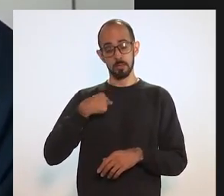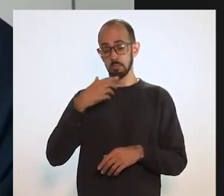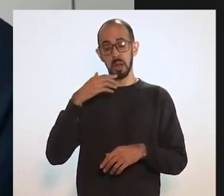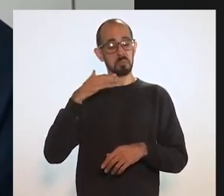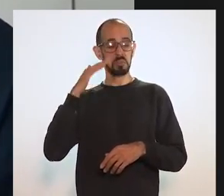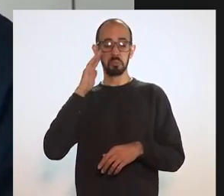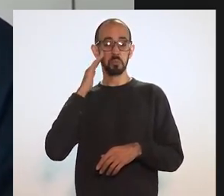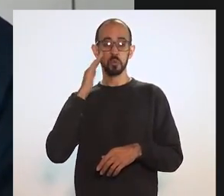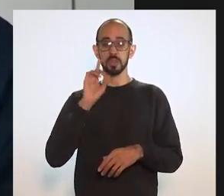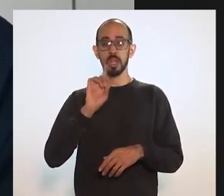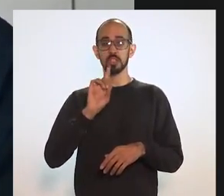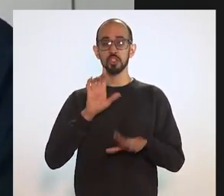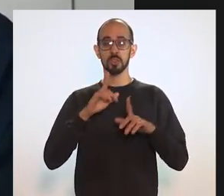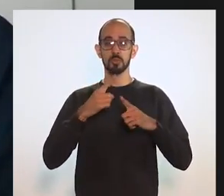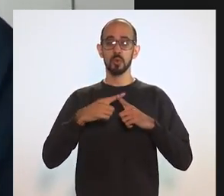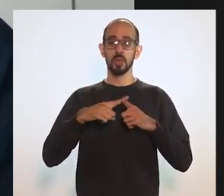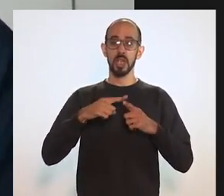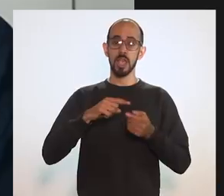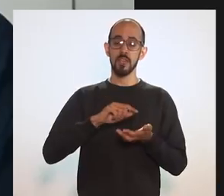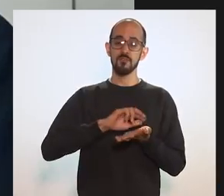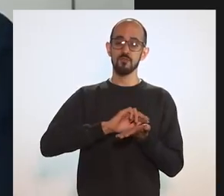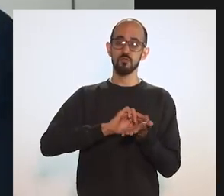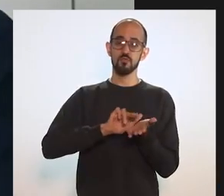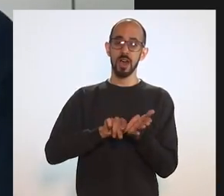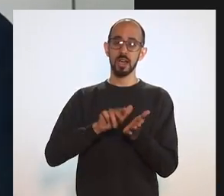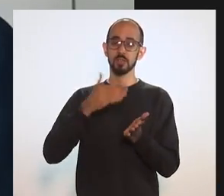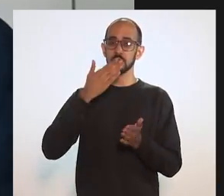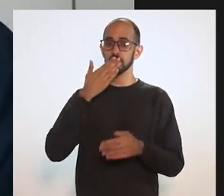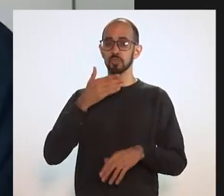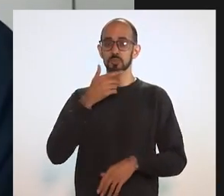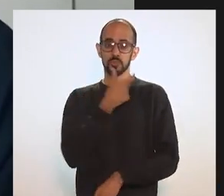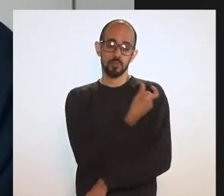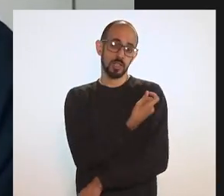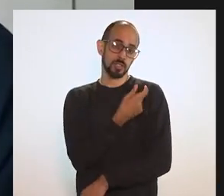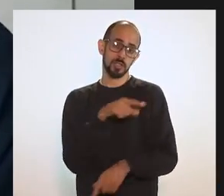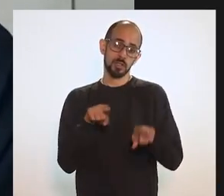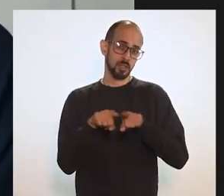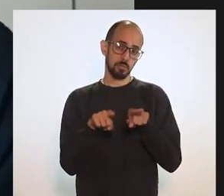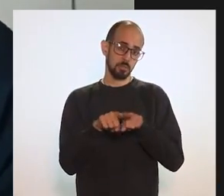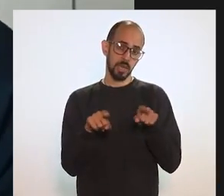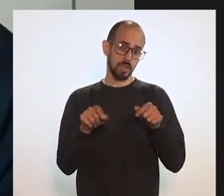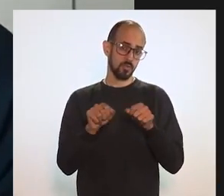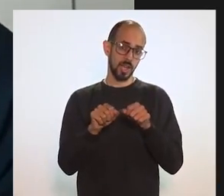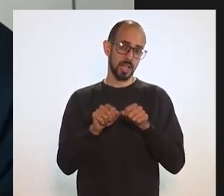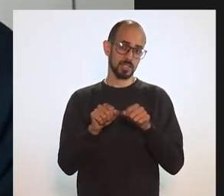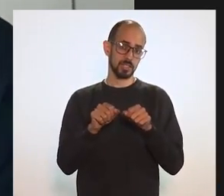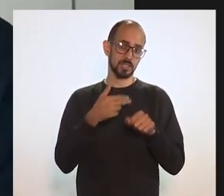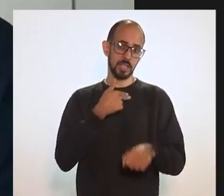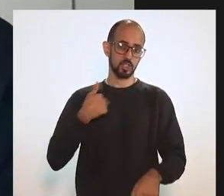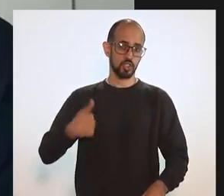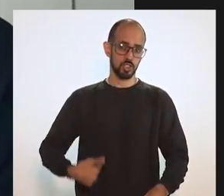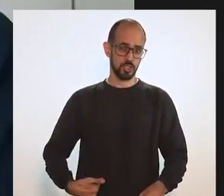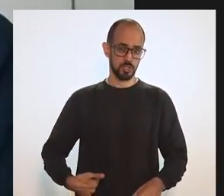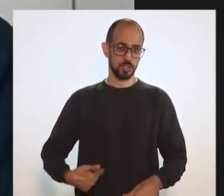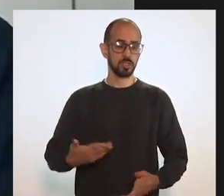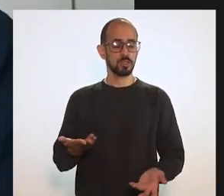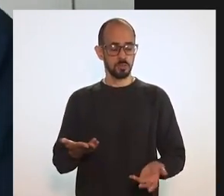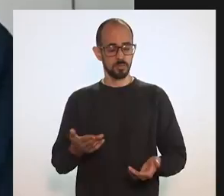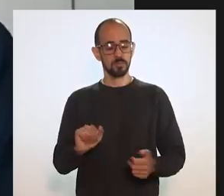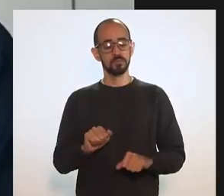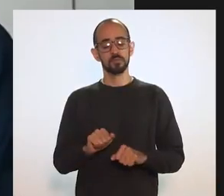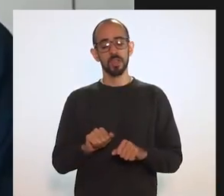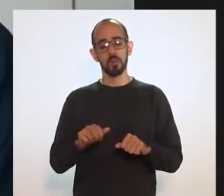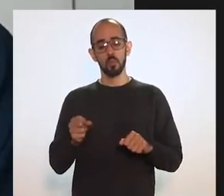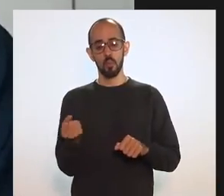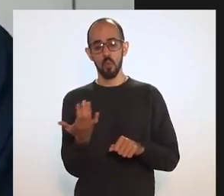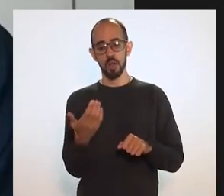sentido, porque boa parte de todas as outras vacinas também são produzidas na China. Quando a vacina chegou